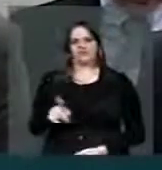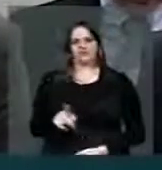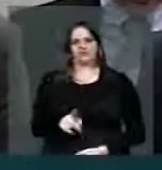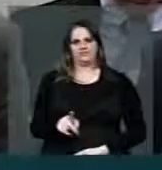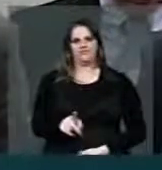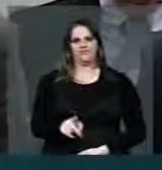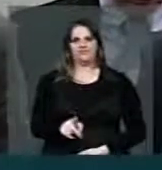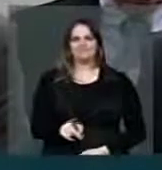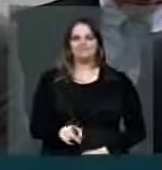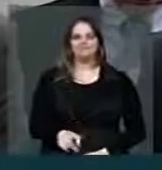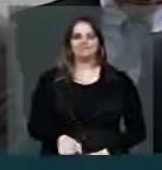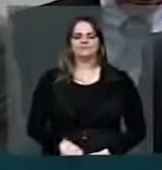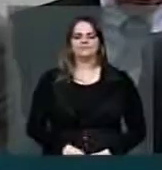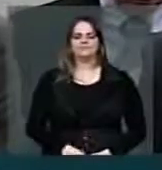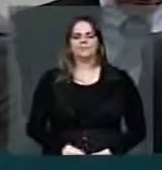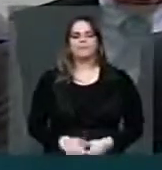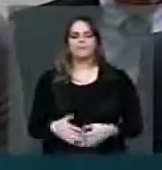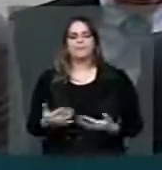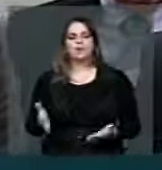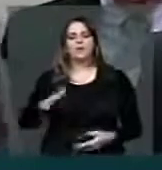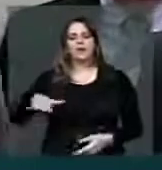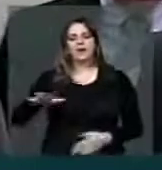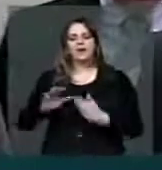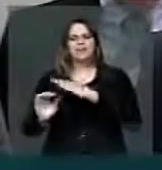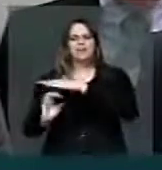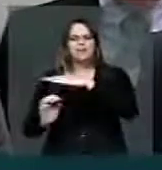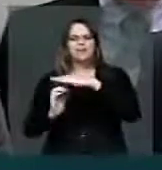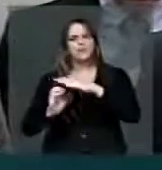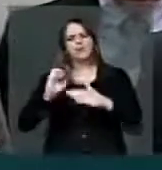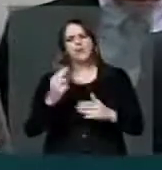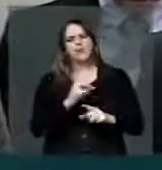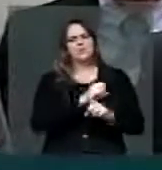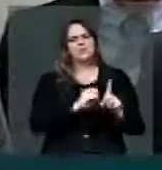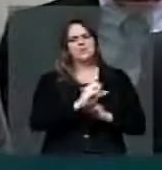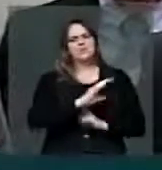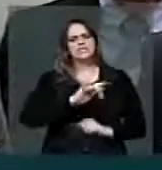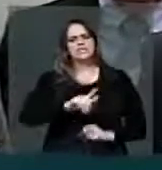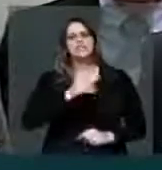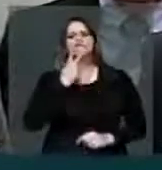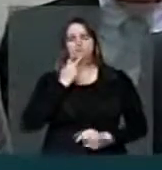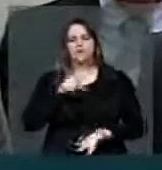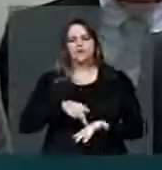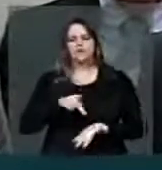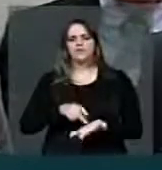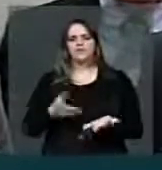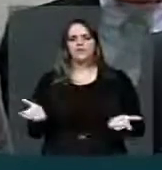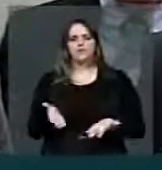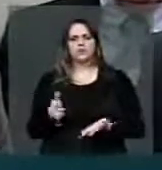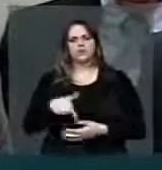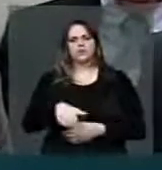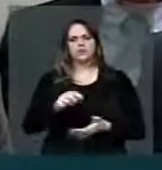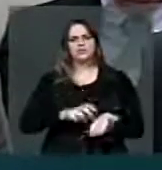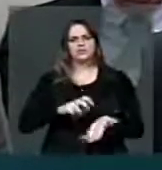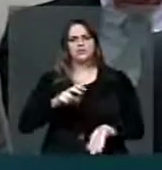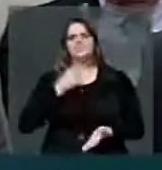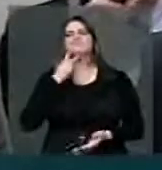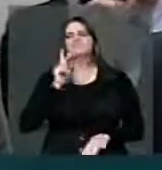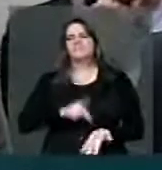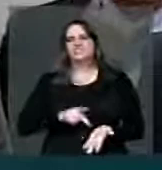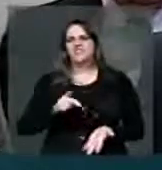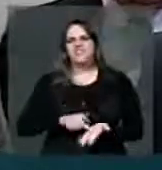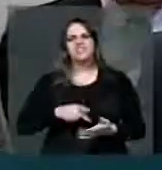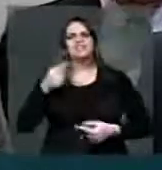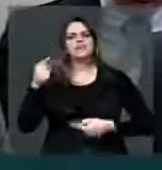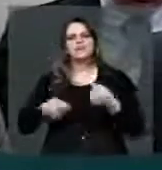E tanto os setores empresariais quanto a sociedade civil disseram isso aqui nessa manhã. Então, foi um projeto extremamente debatido.